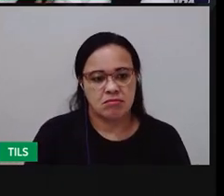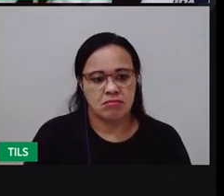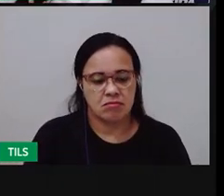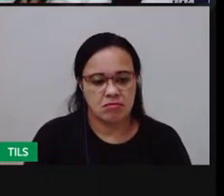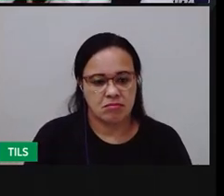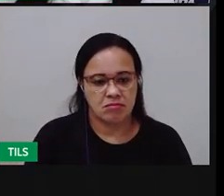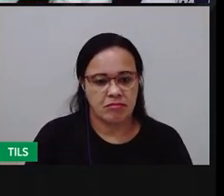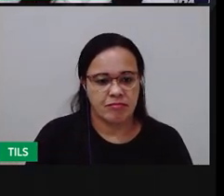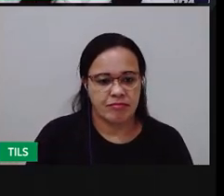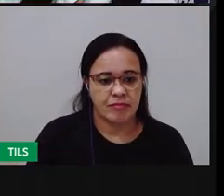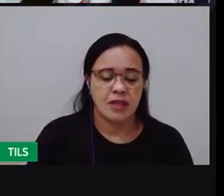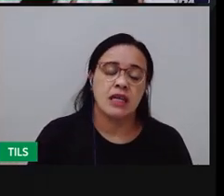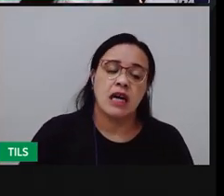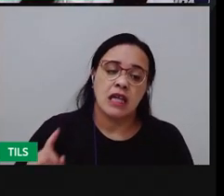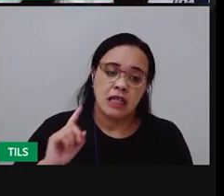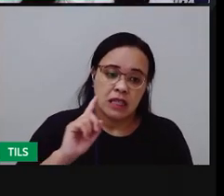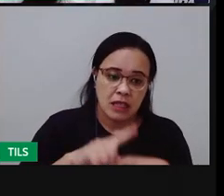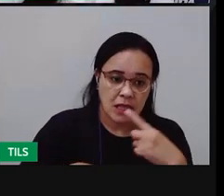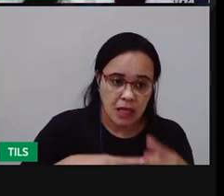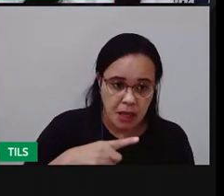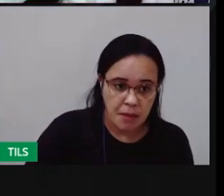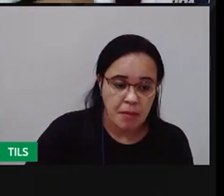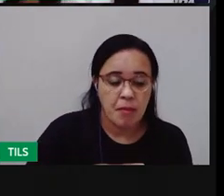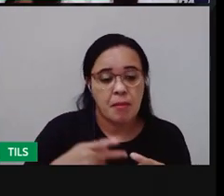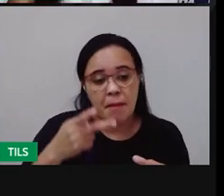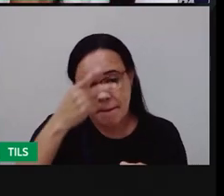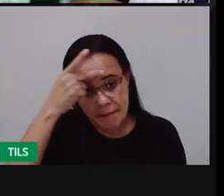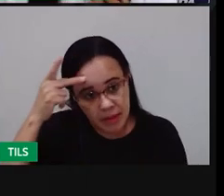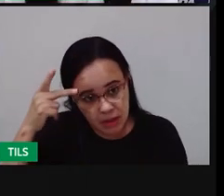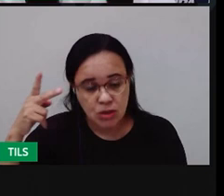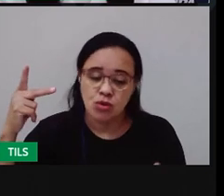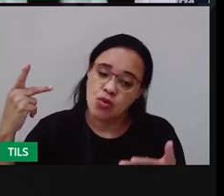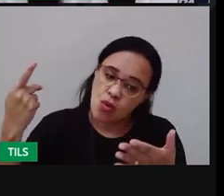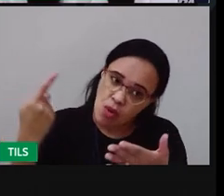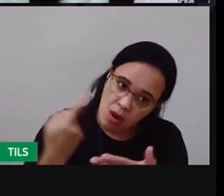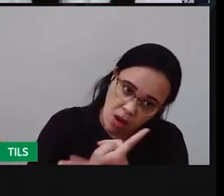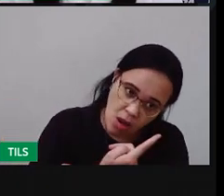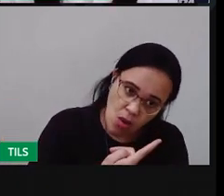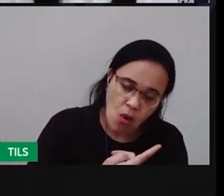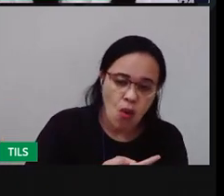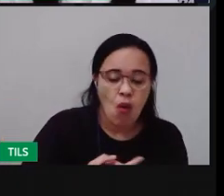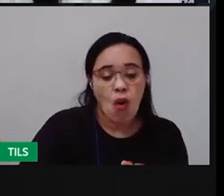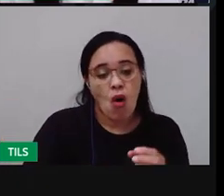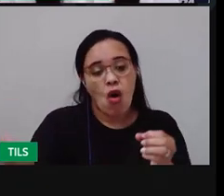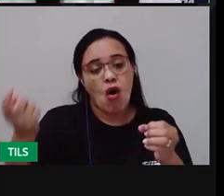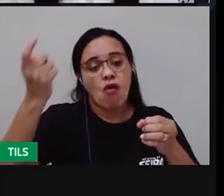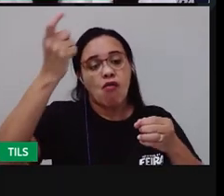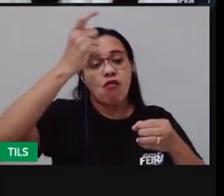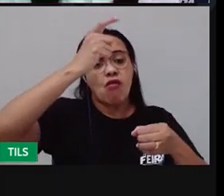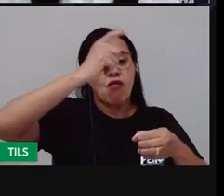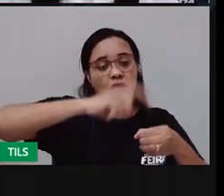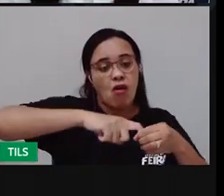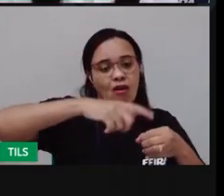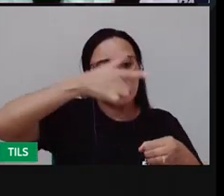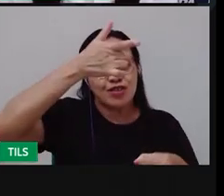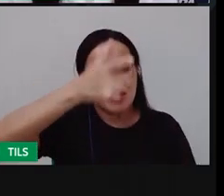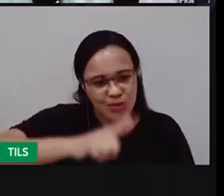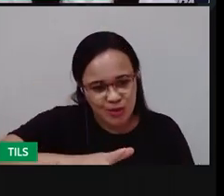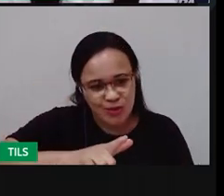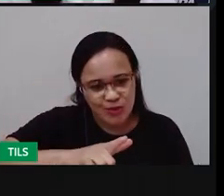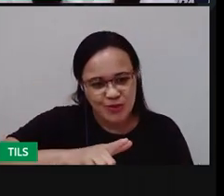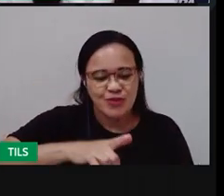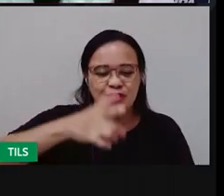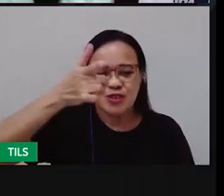Quando chegar A vez Essa pessoa Que errou Ela vai fazer Tudo de novo De onde ela parou Vai fazendo isso